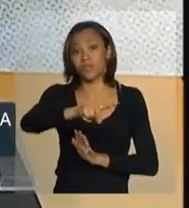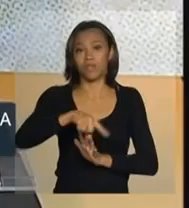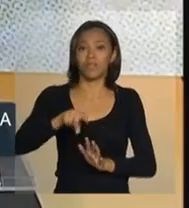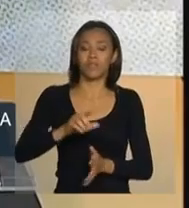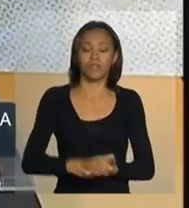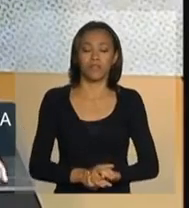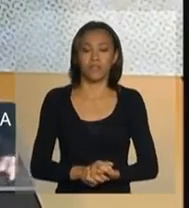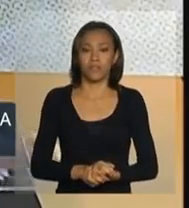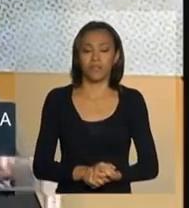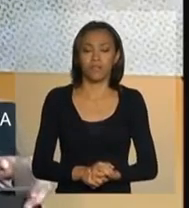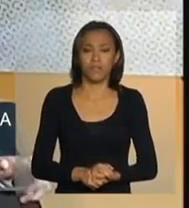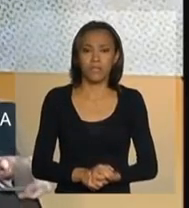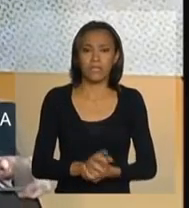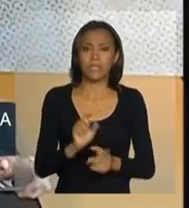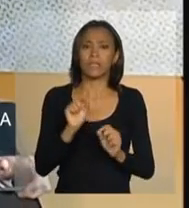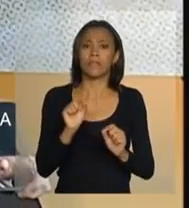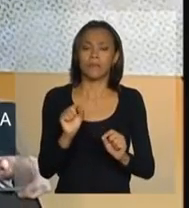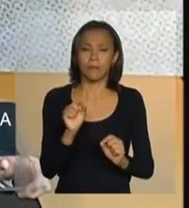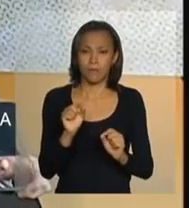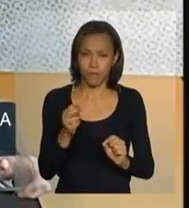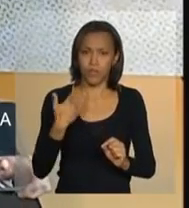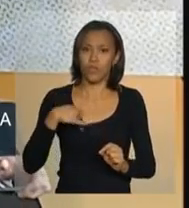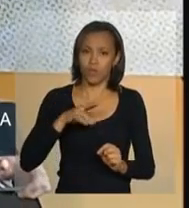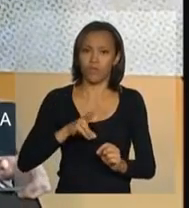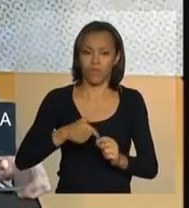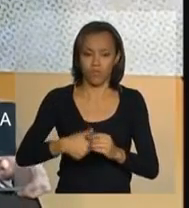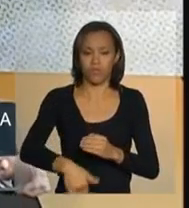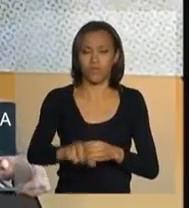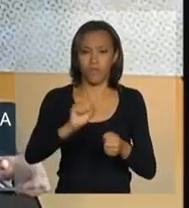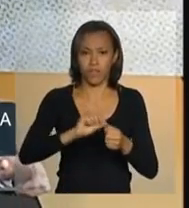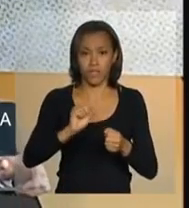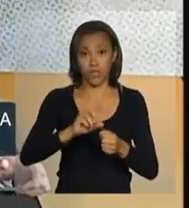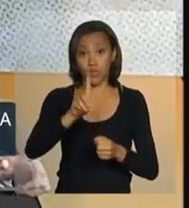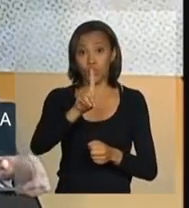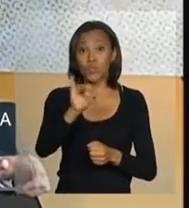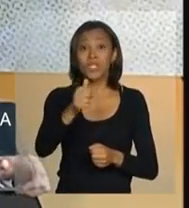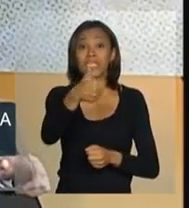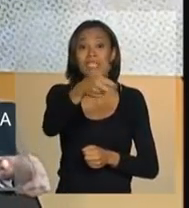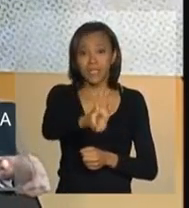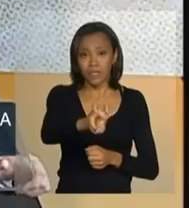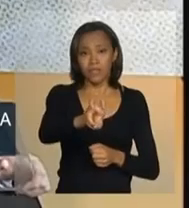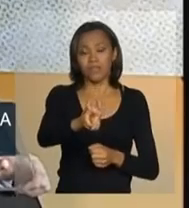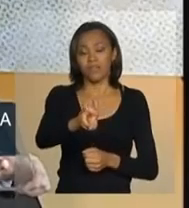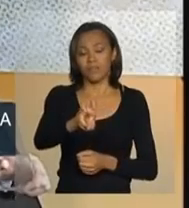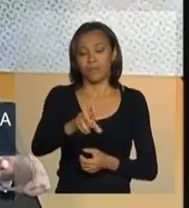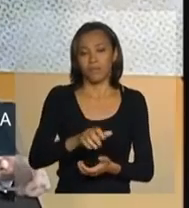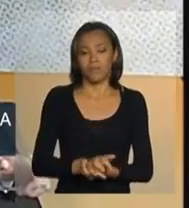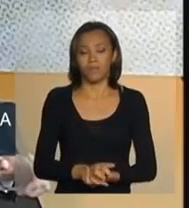que faremos a partir do dia 15 dessa